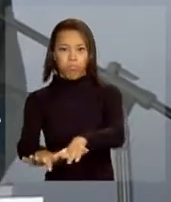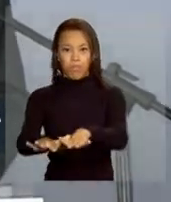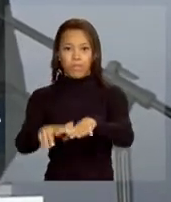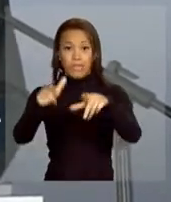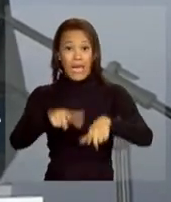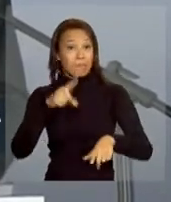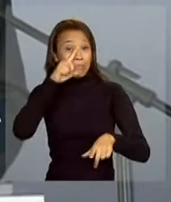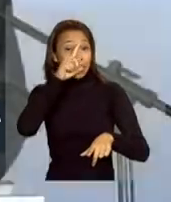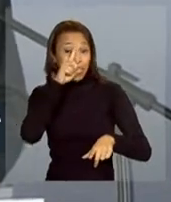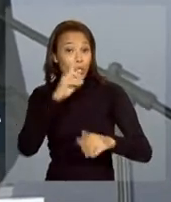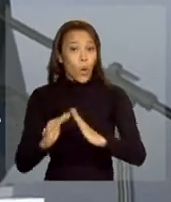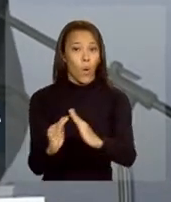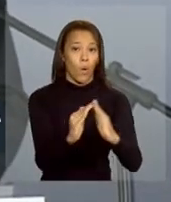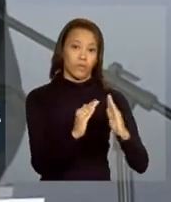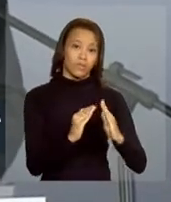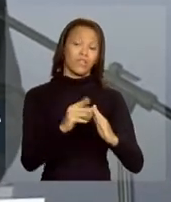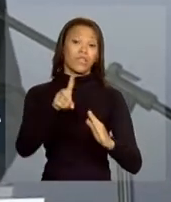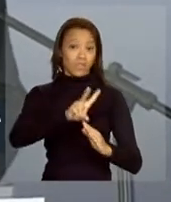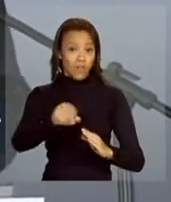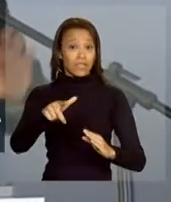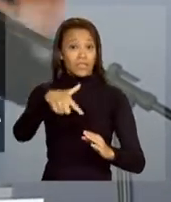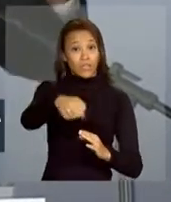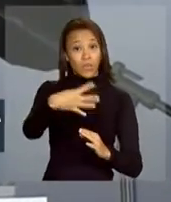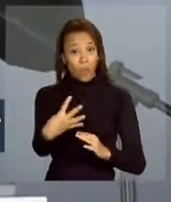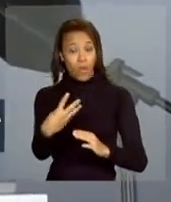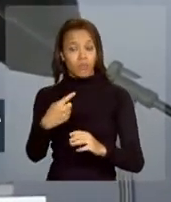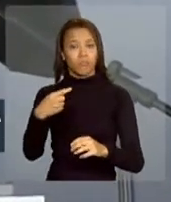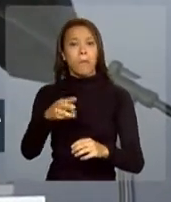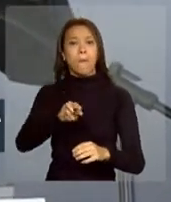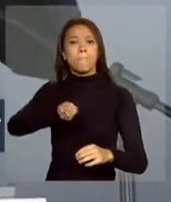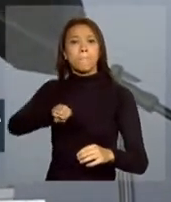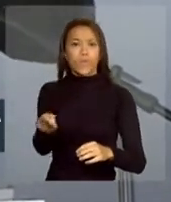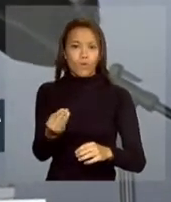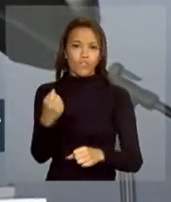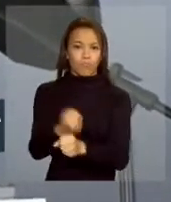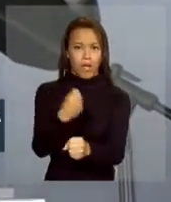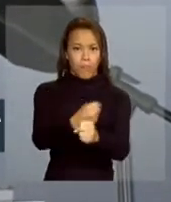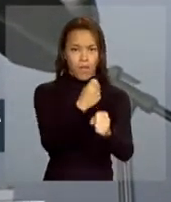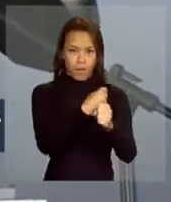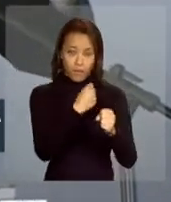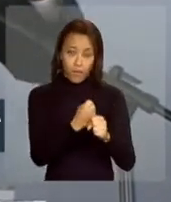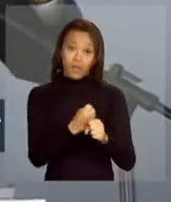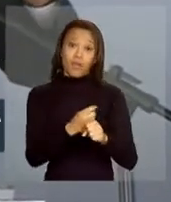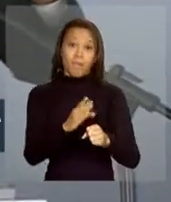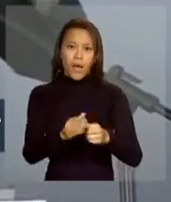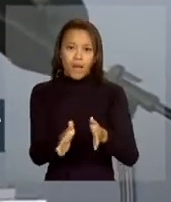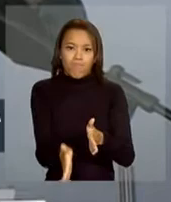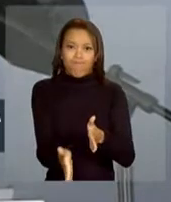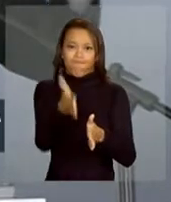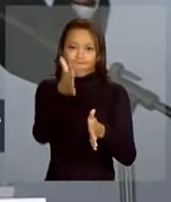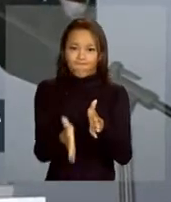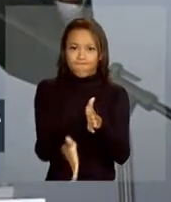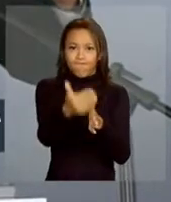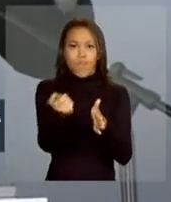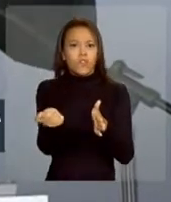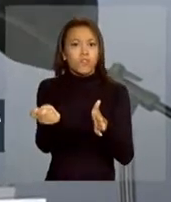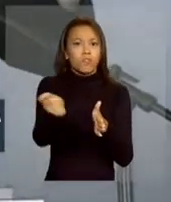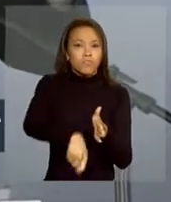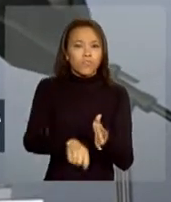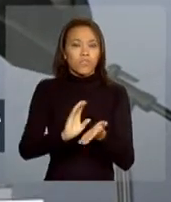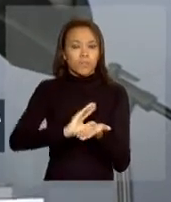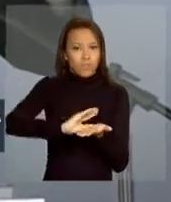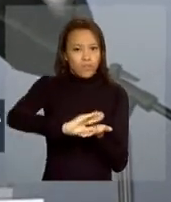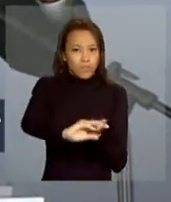São 74 milhões em obras que vão garantir que as encostas estejam, recebam os